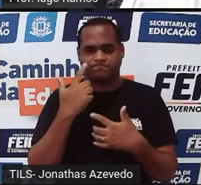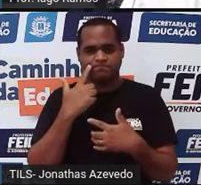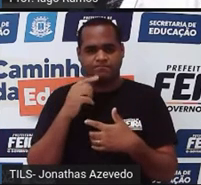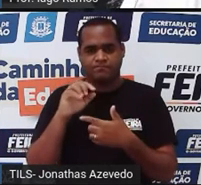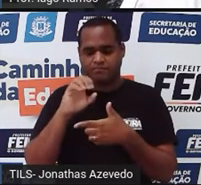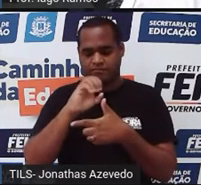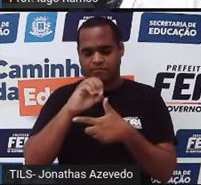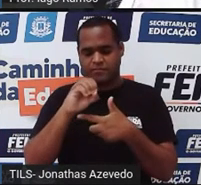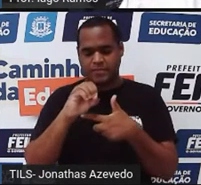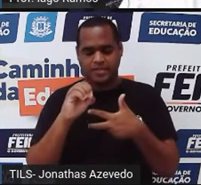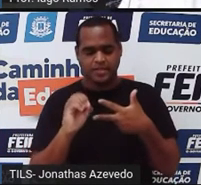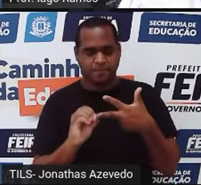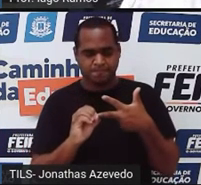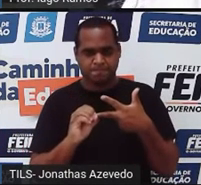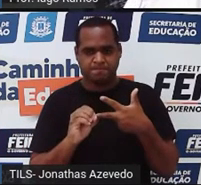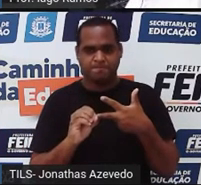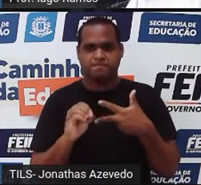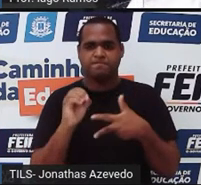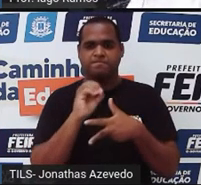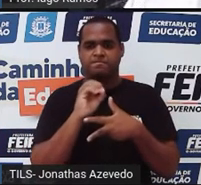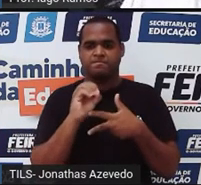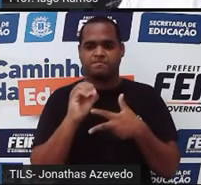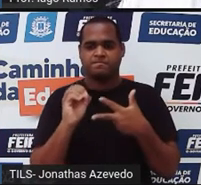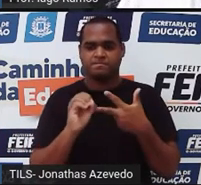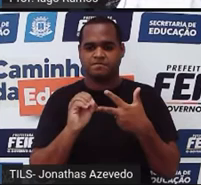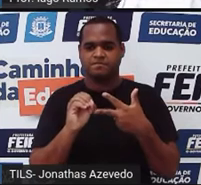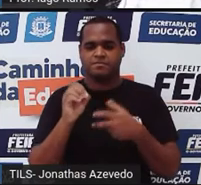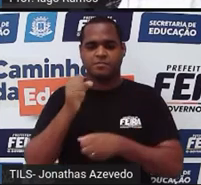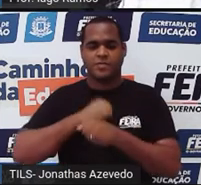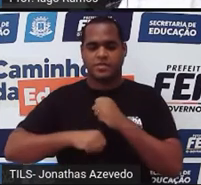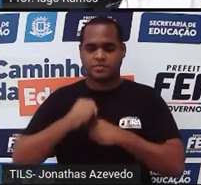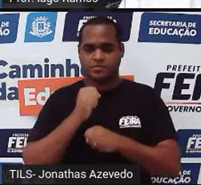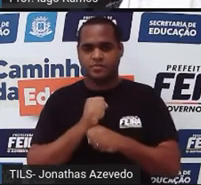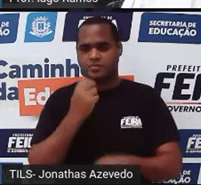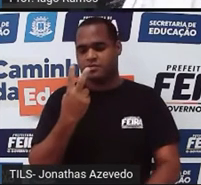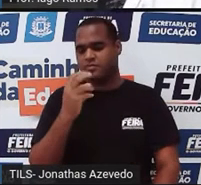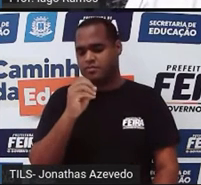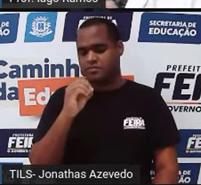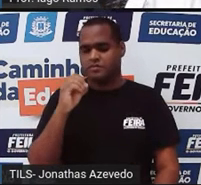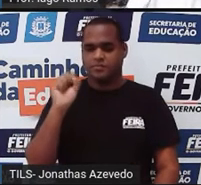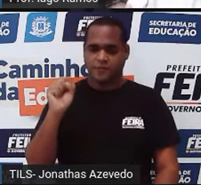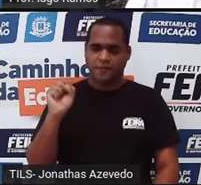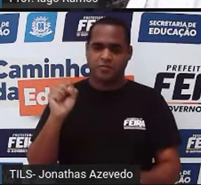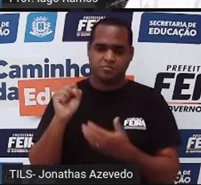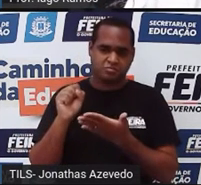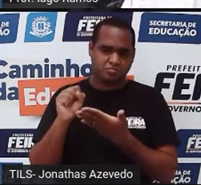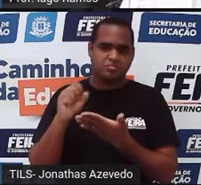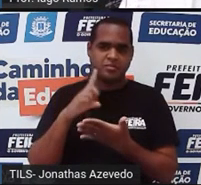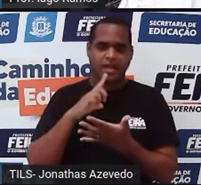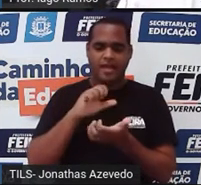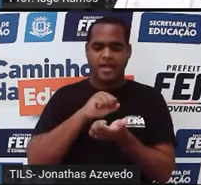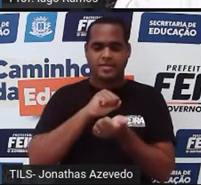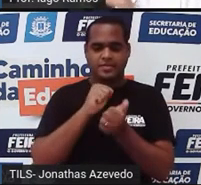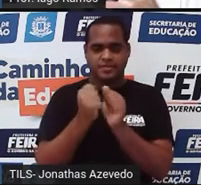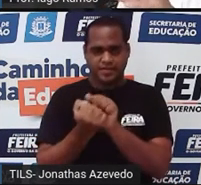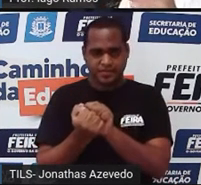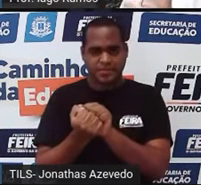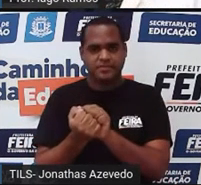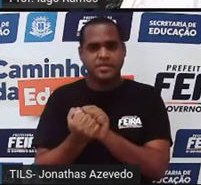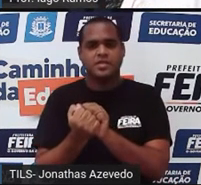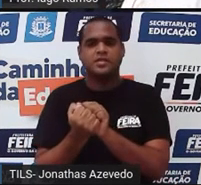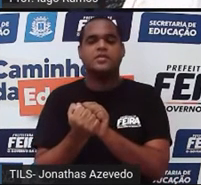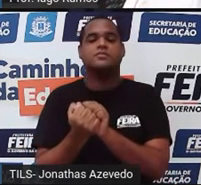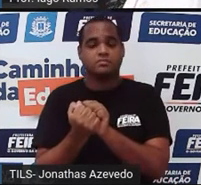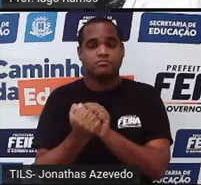Exame Nacional do Ensino Médio, o Enem, no ano de 2008. Eu dei ali uma adaptadazinha só